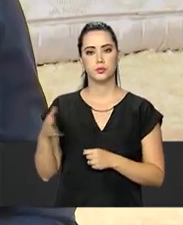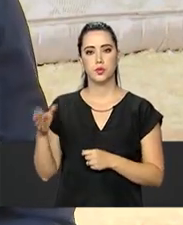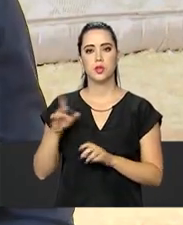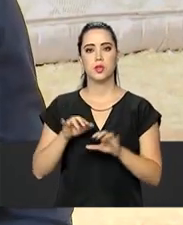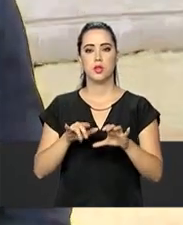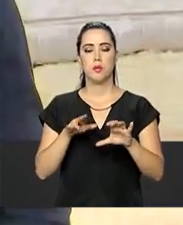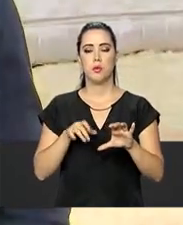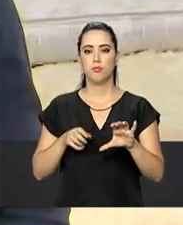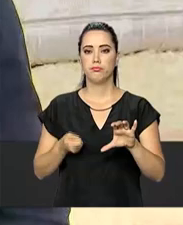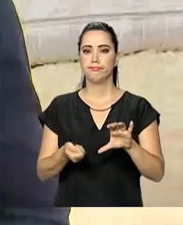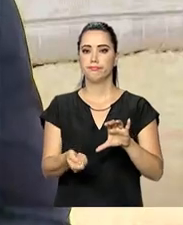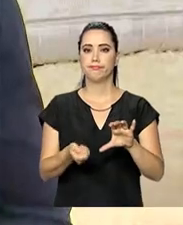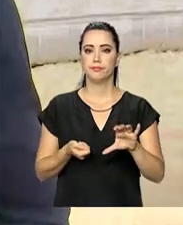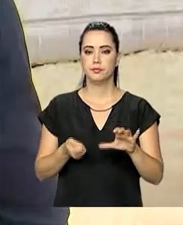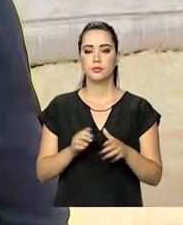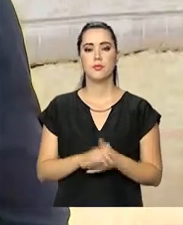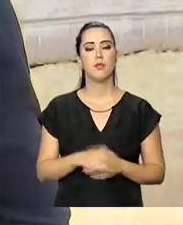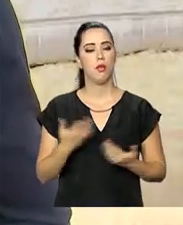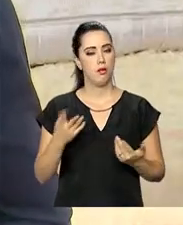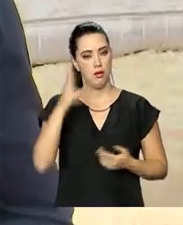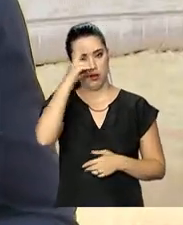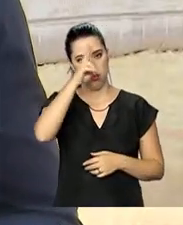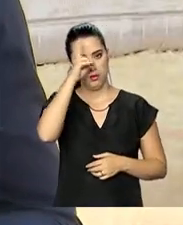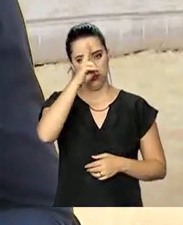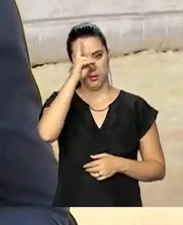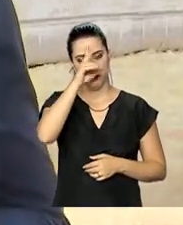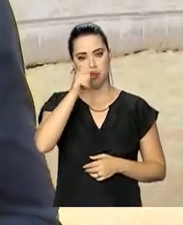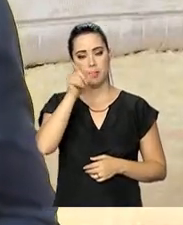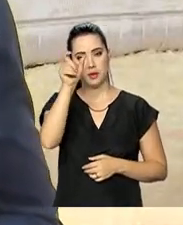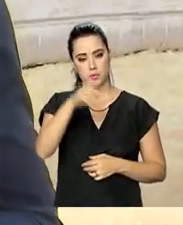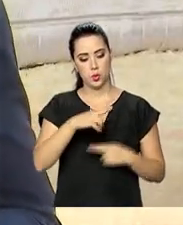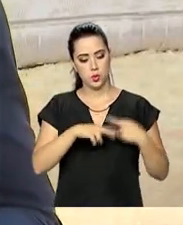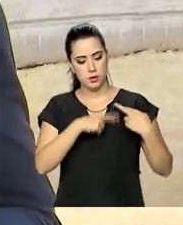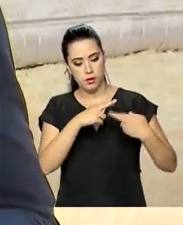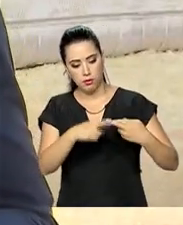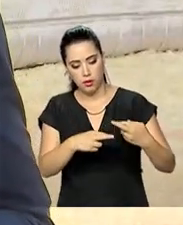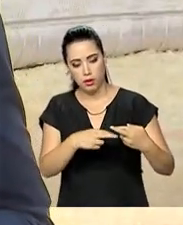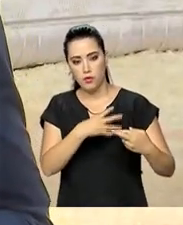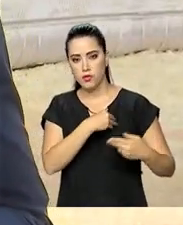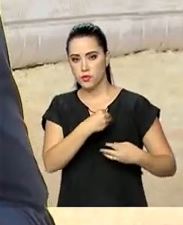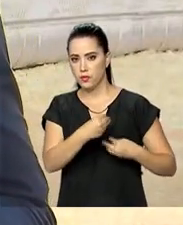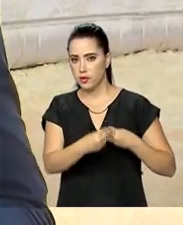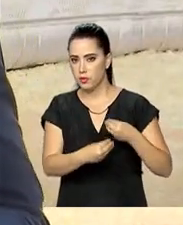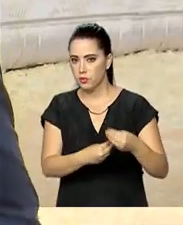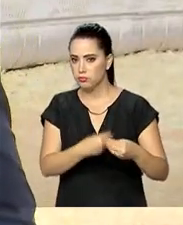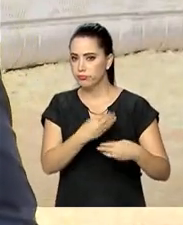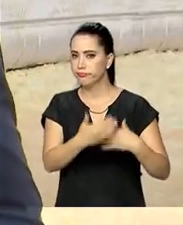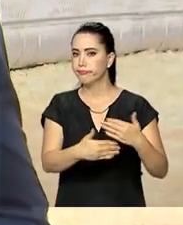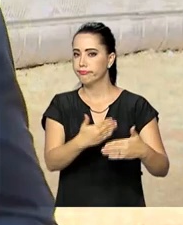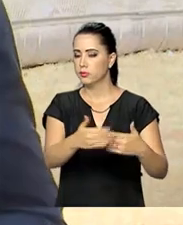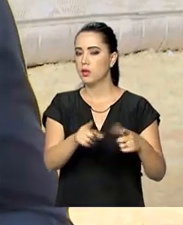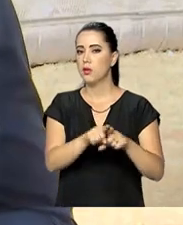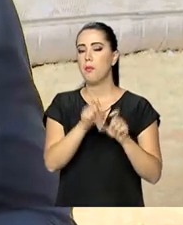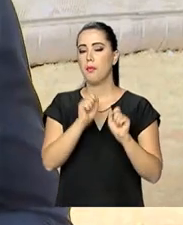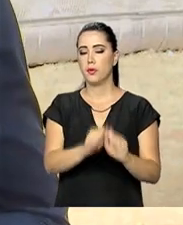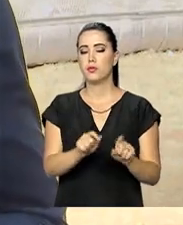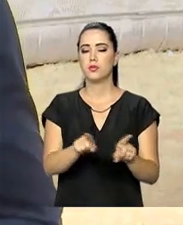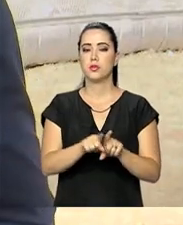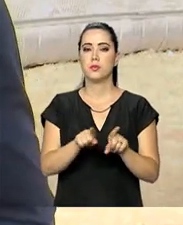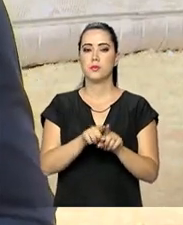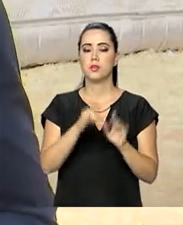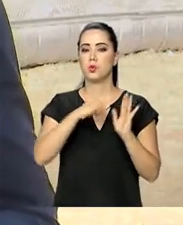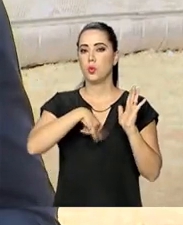nas máquinas de autoatendimento. Lembrando que os herdeiros também podem sacar o benefício desde que munidos de